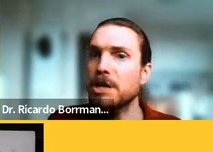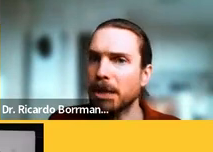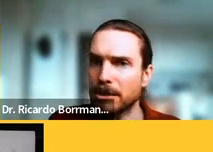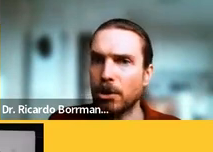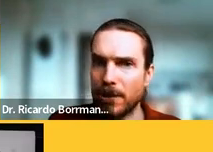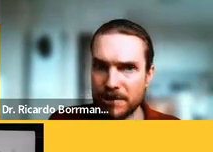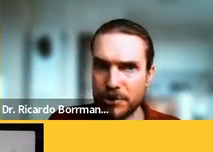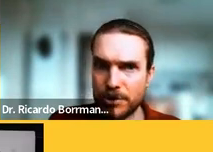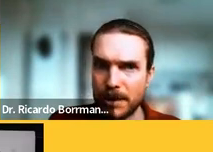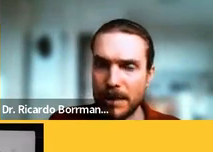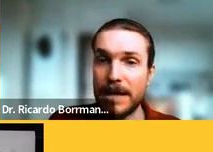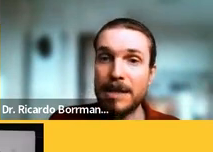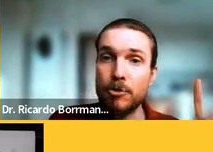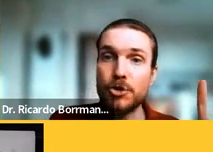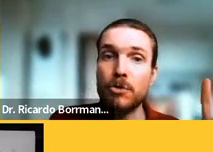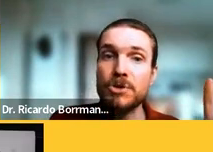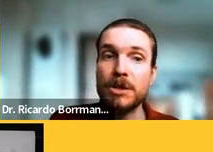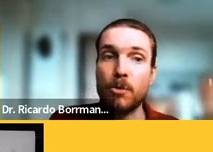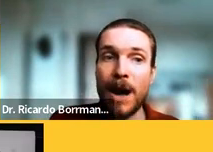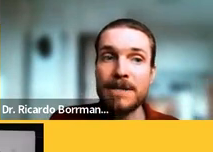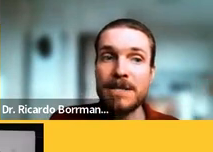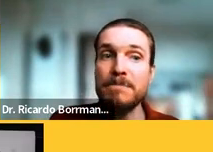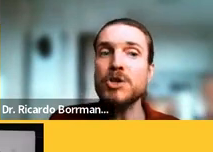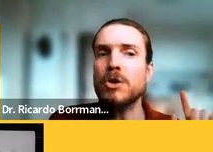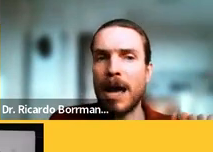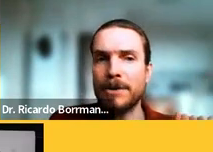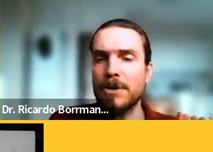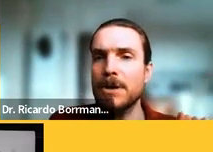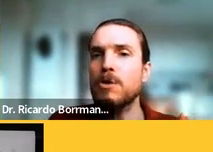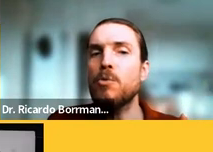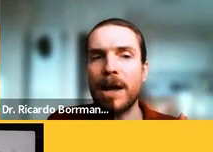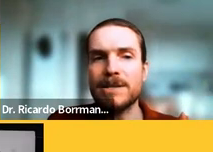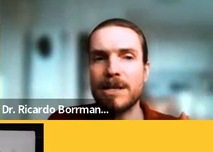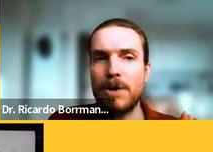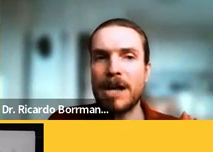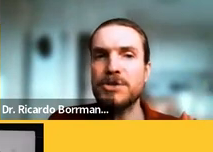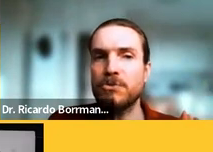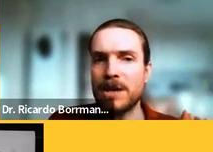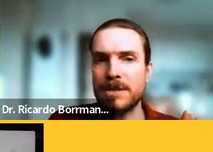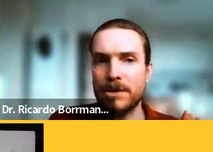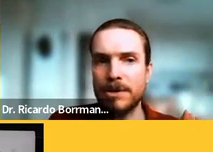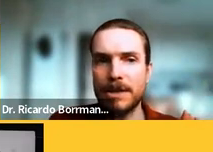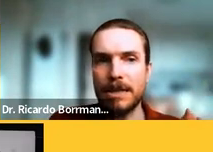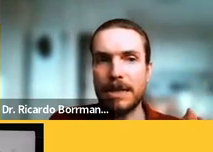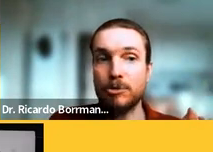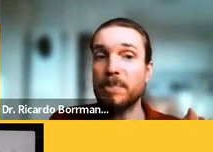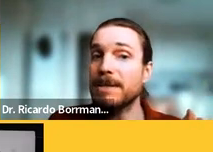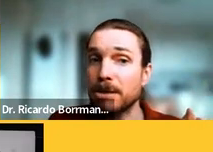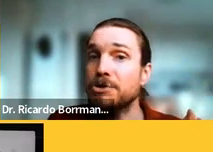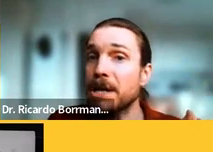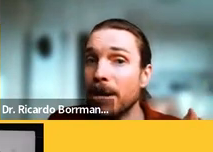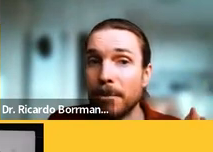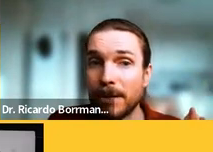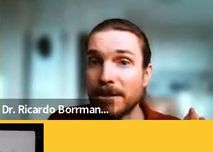discriminatória ou racista ele demonstrou um zelo quase missionário com relação a divulgação do